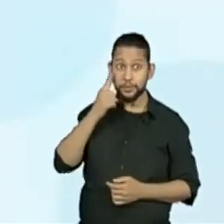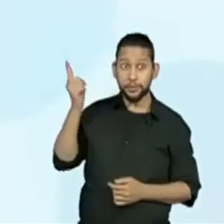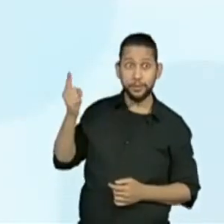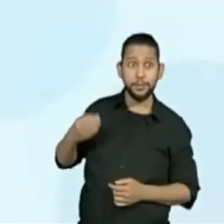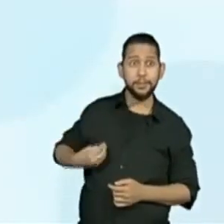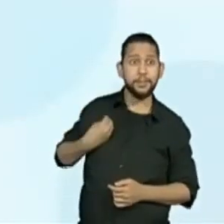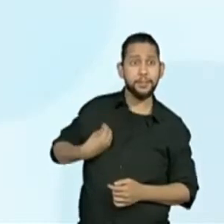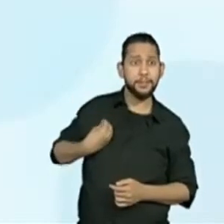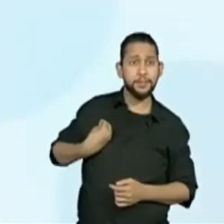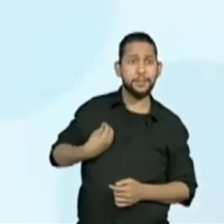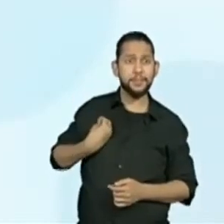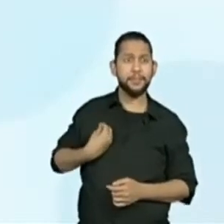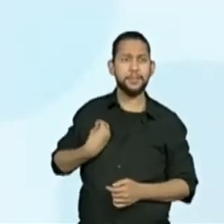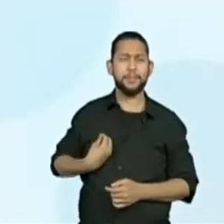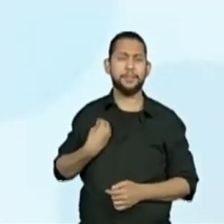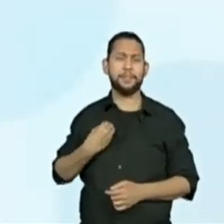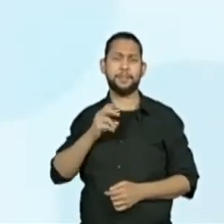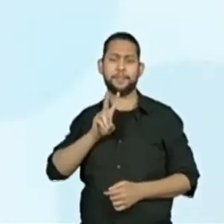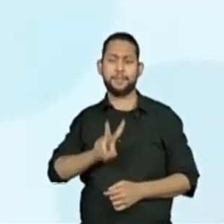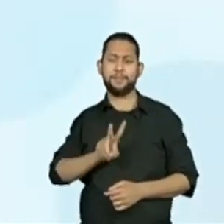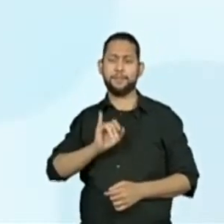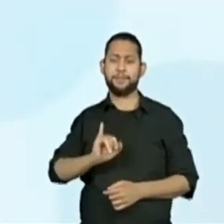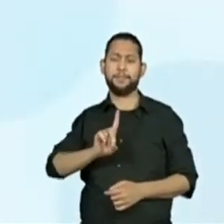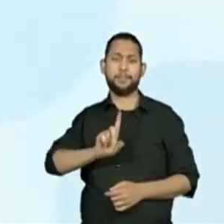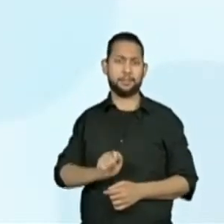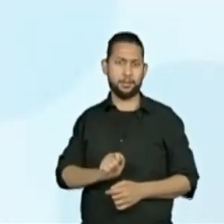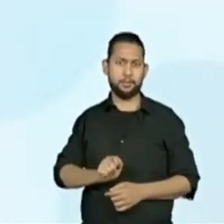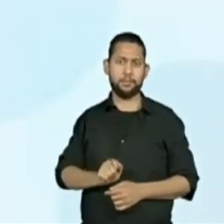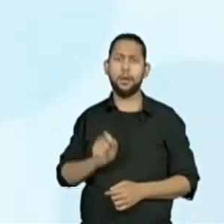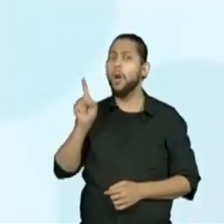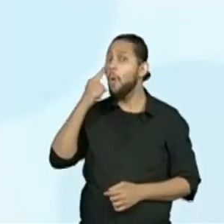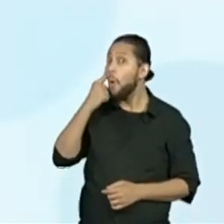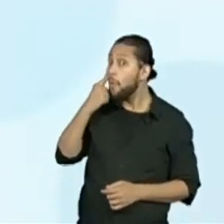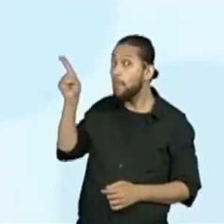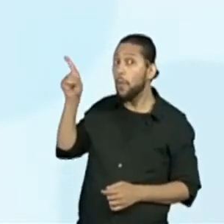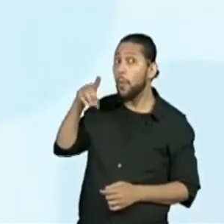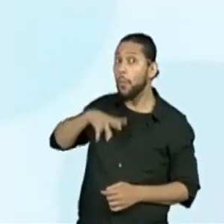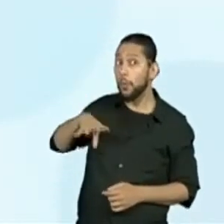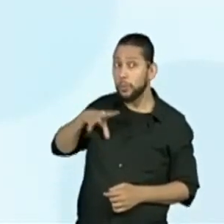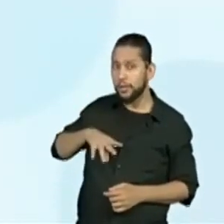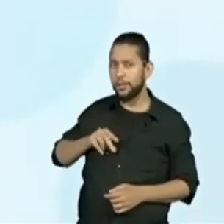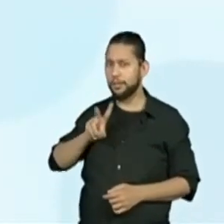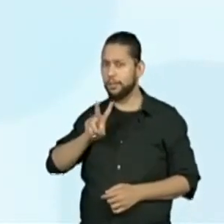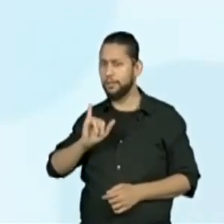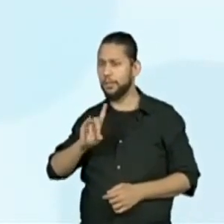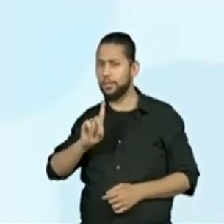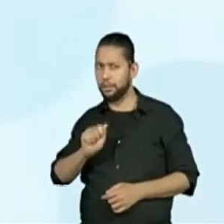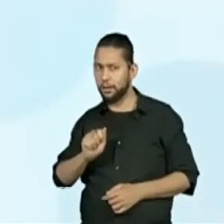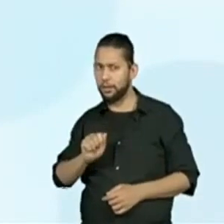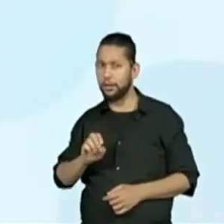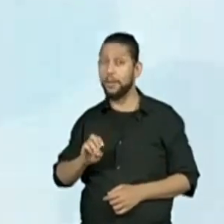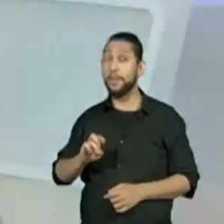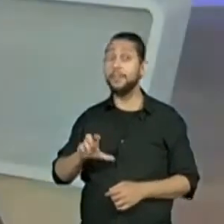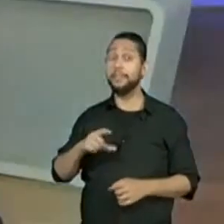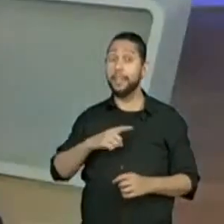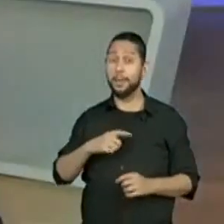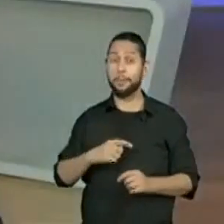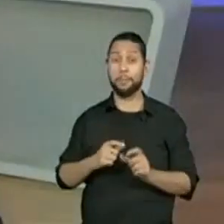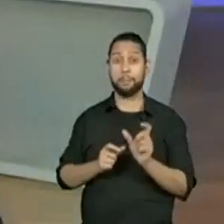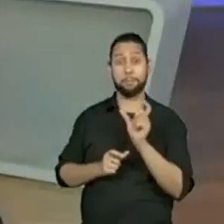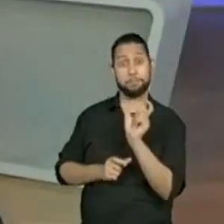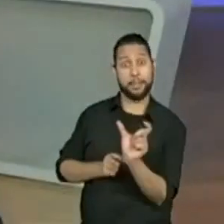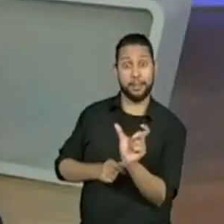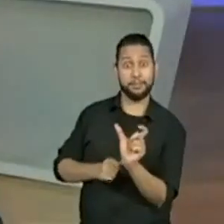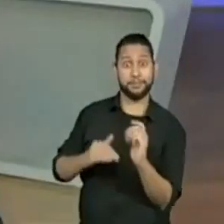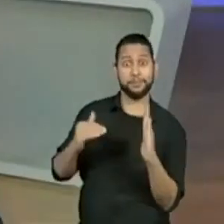Quem consegue localizar nessa segunda estrofe uma palavra que rima com vida? Que está remando com